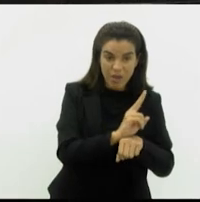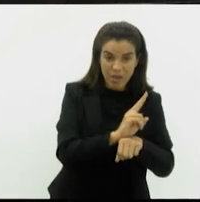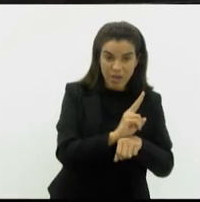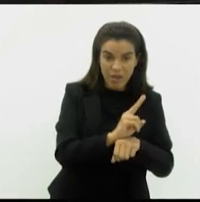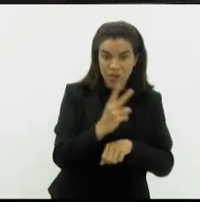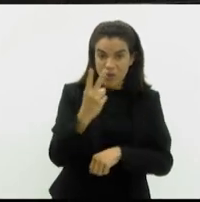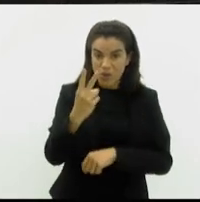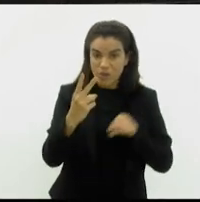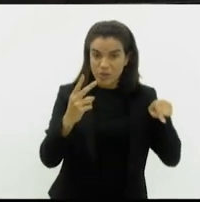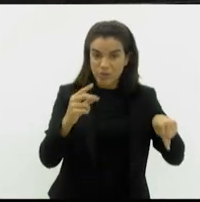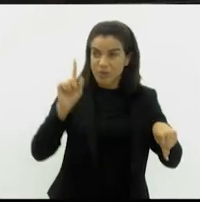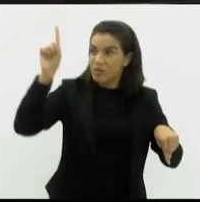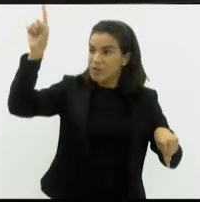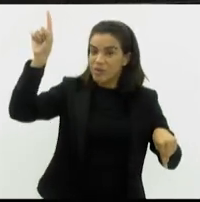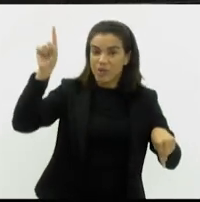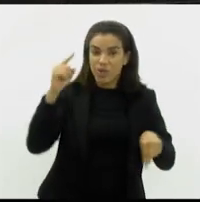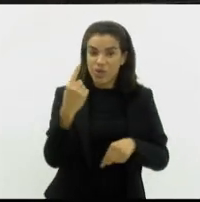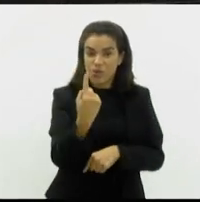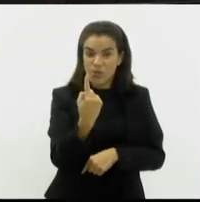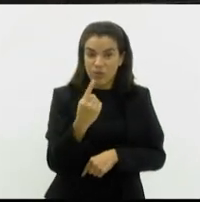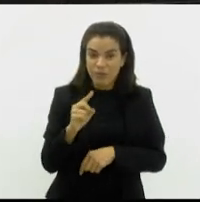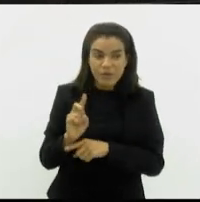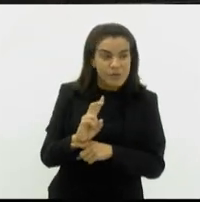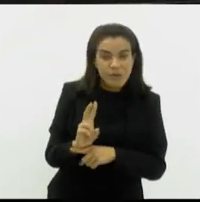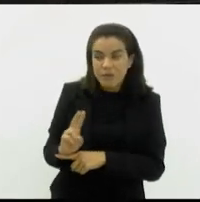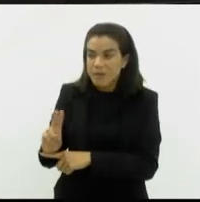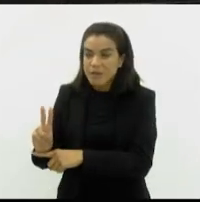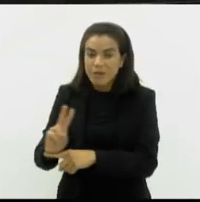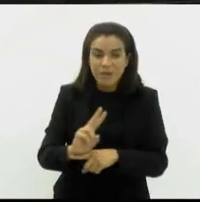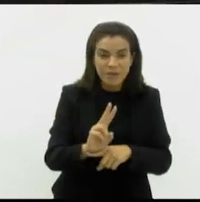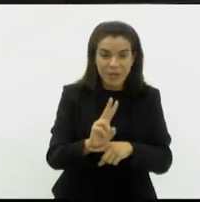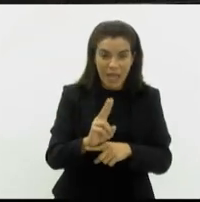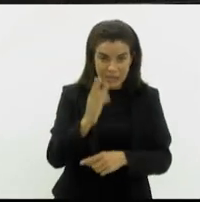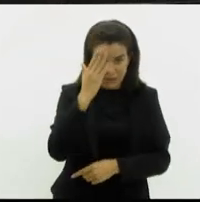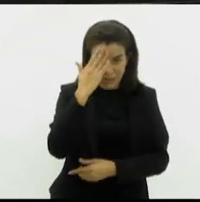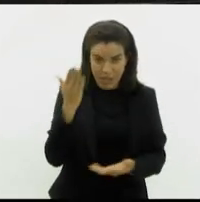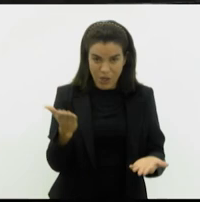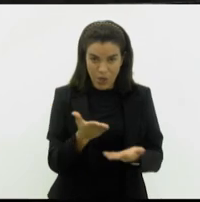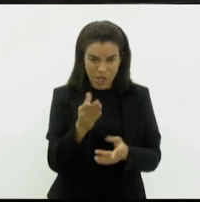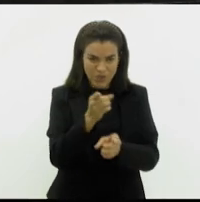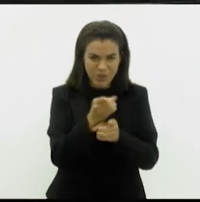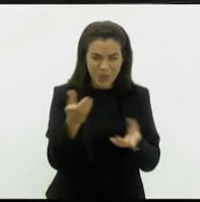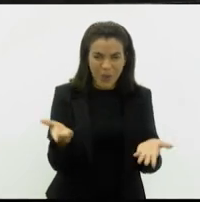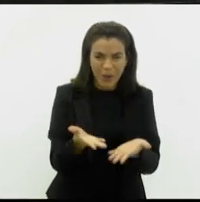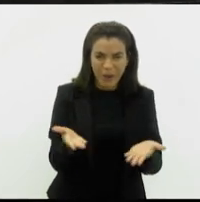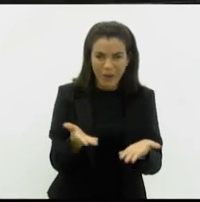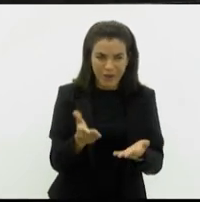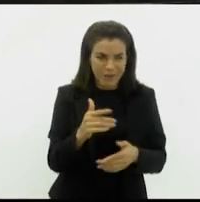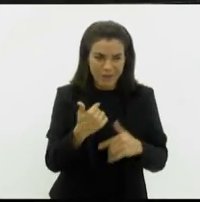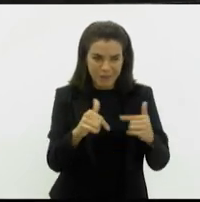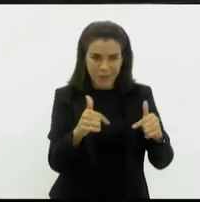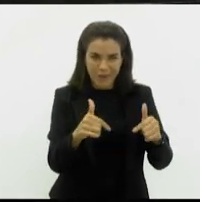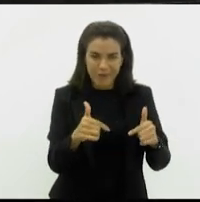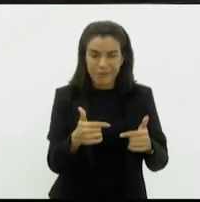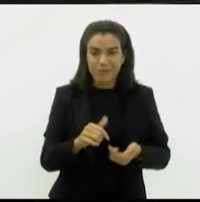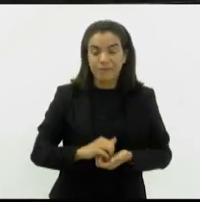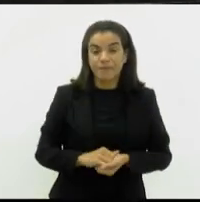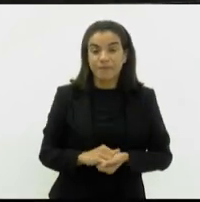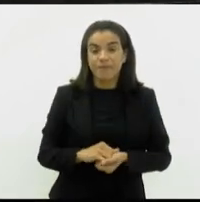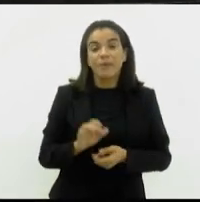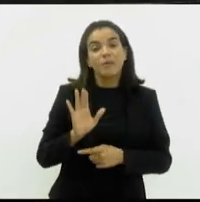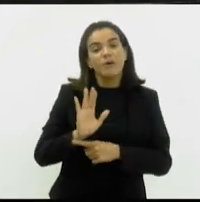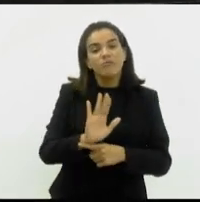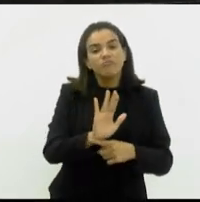guaritas e um no miolo. É só um no miolo. Se ela não sabe, ela está sabendo agora, porque eu não sei se ela está trabalhando. O que era para ajudar na